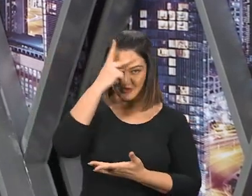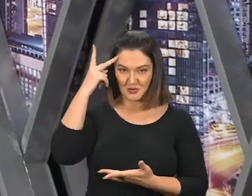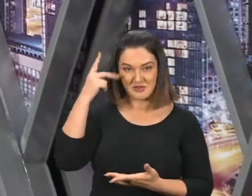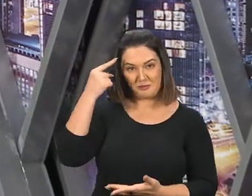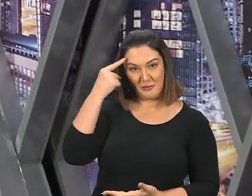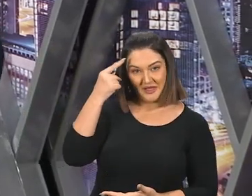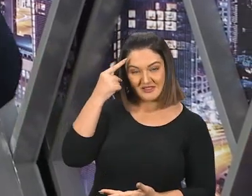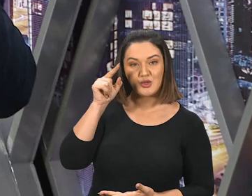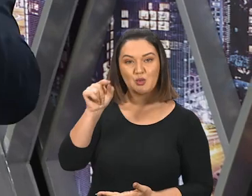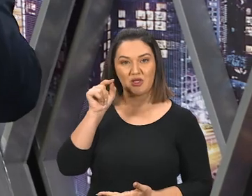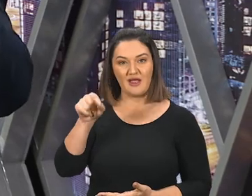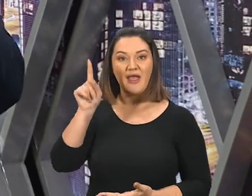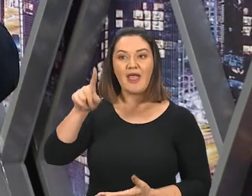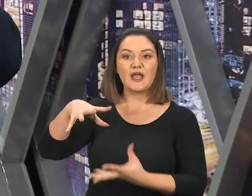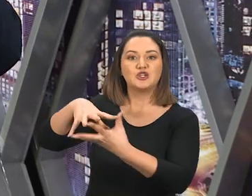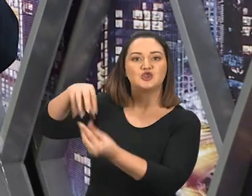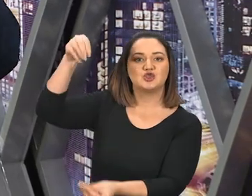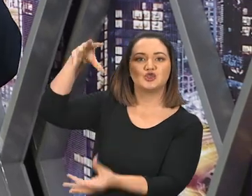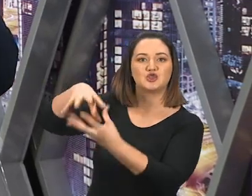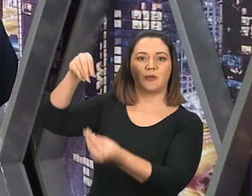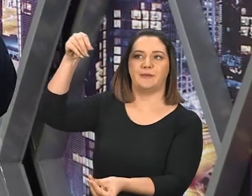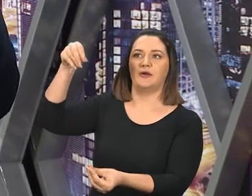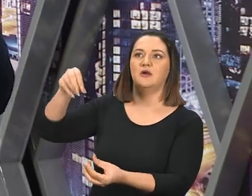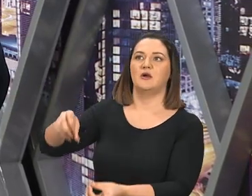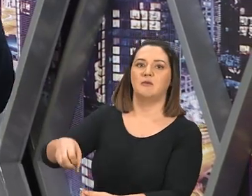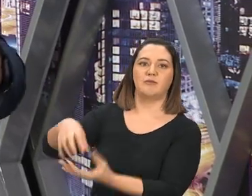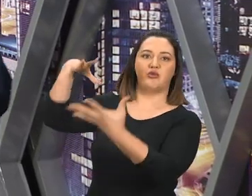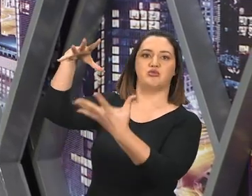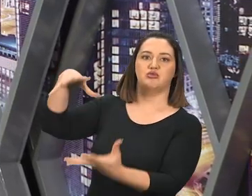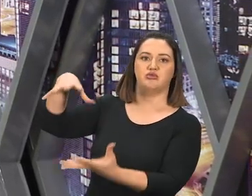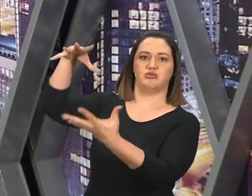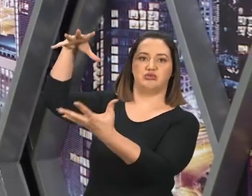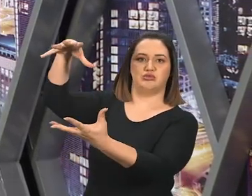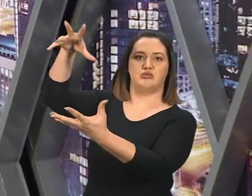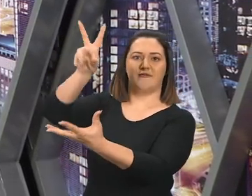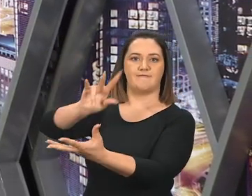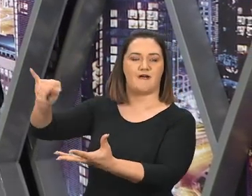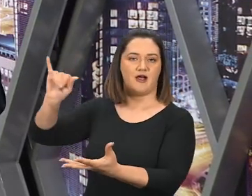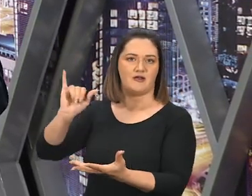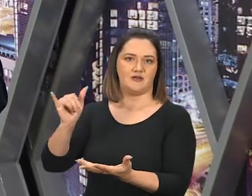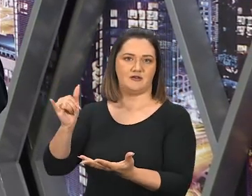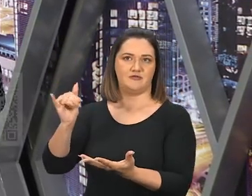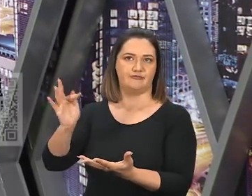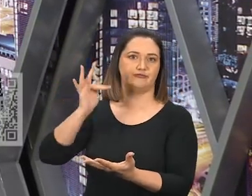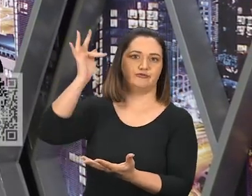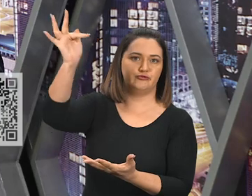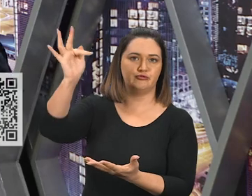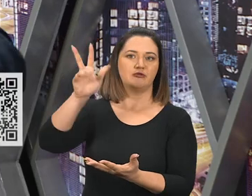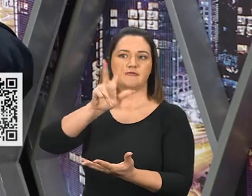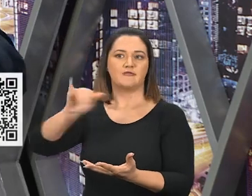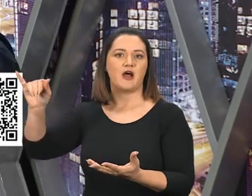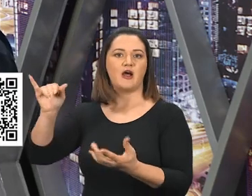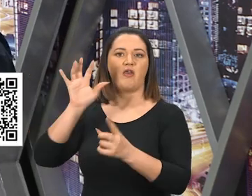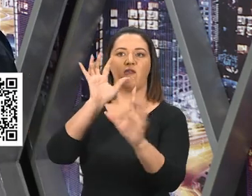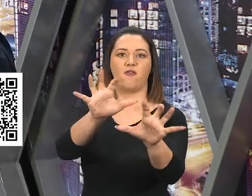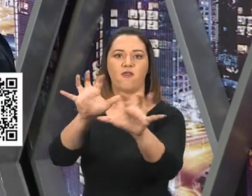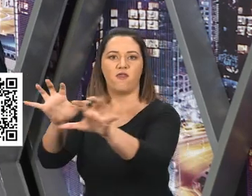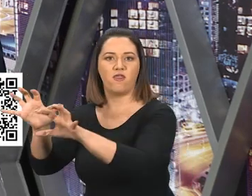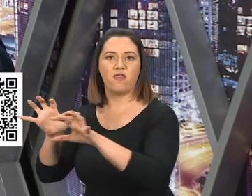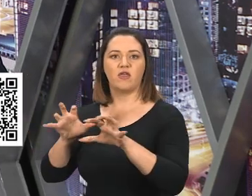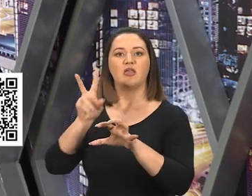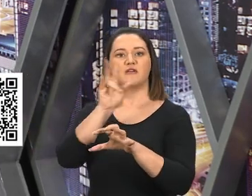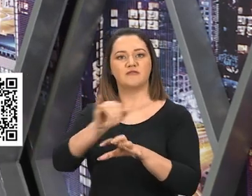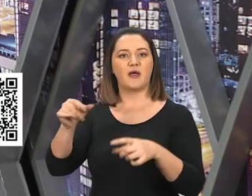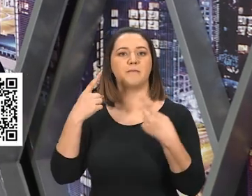de que o anticristo é algum ser sobrenatural que vai aparecer numa época específica e que vai causar um